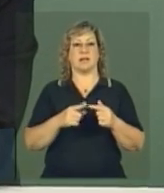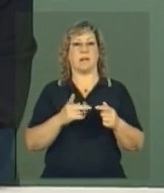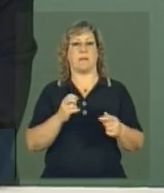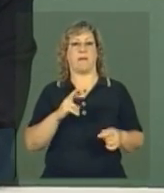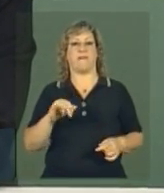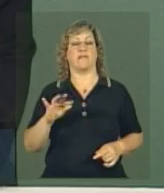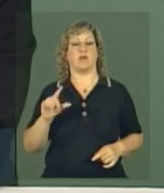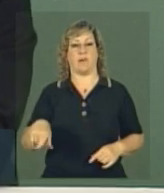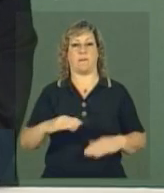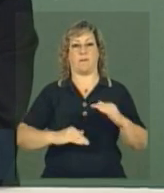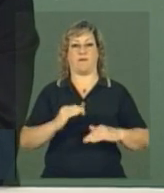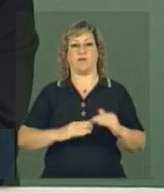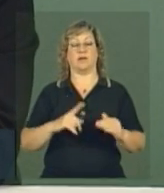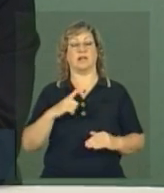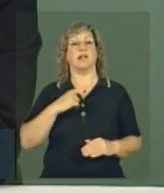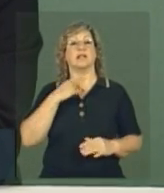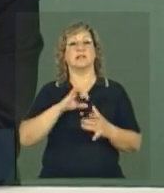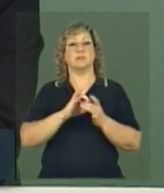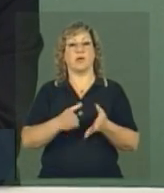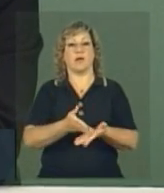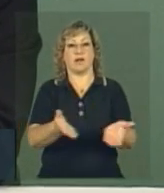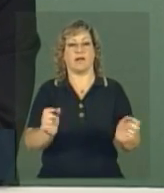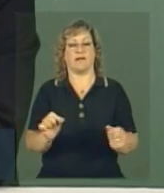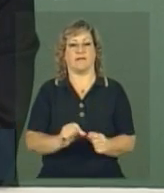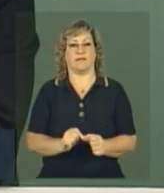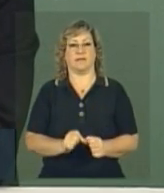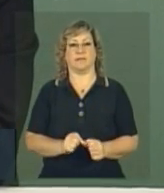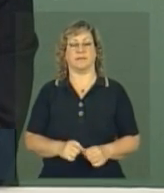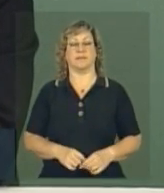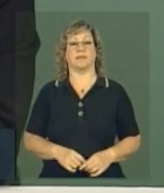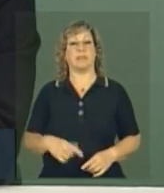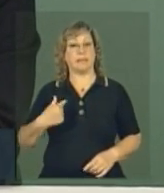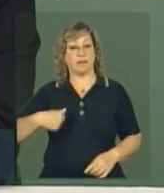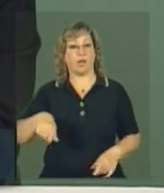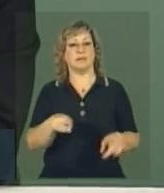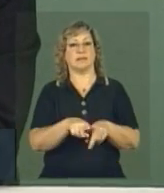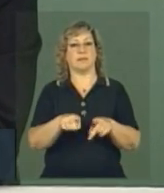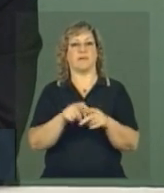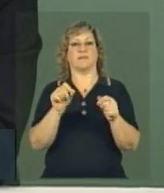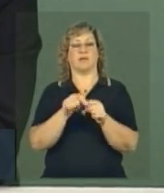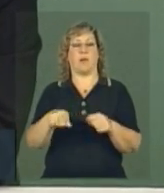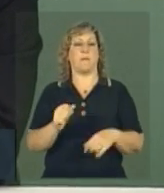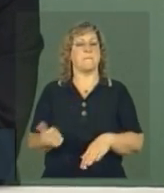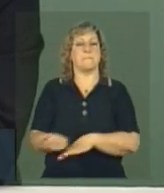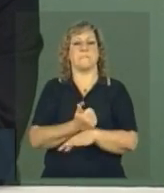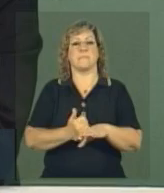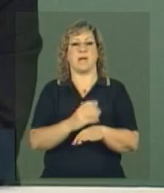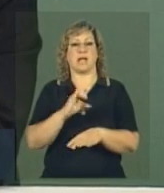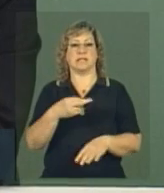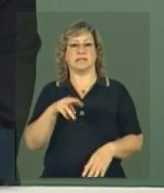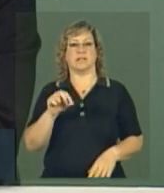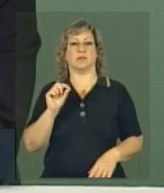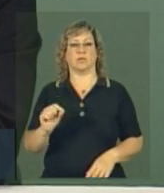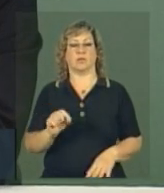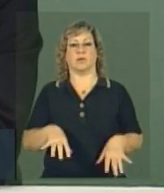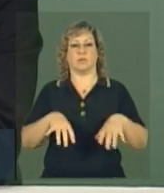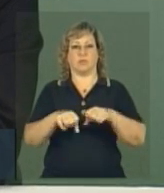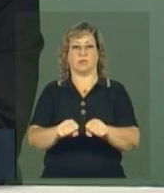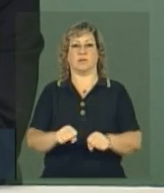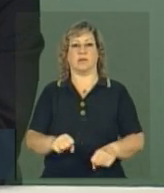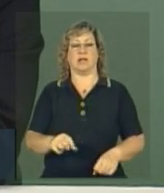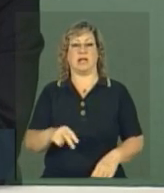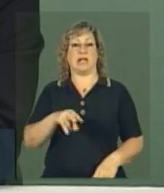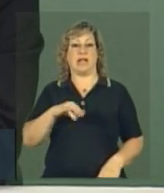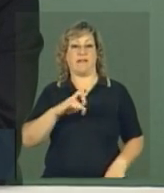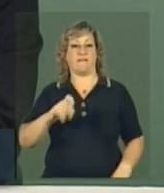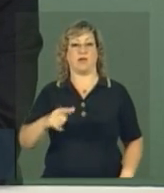profissional que está se dispondo a ver. E nós fomentamos também os melhores centros de pós-graduação, nível 7 e nível 6 da CAPES,